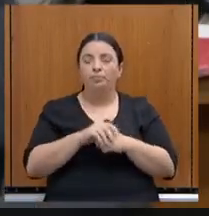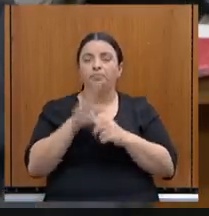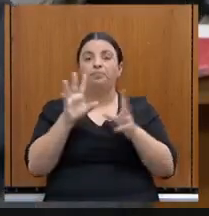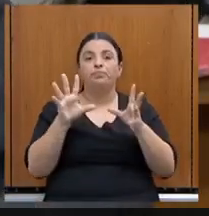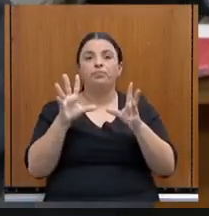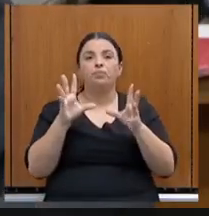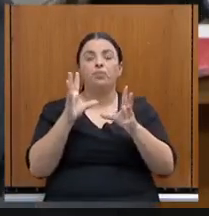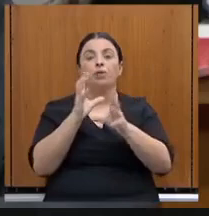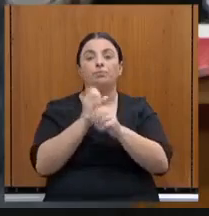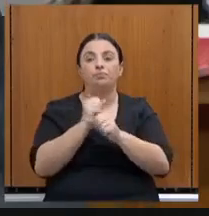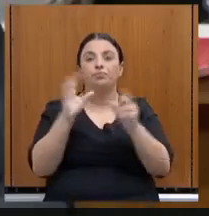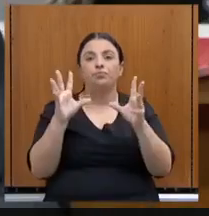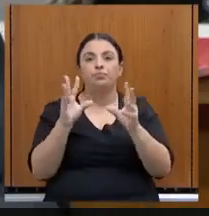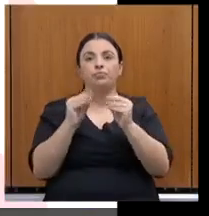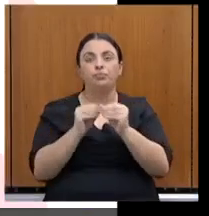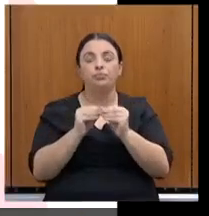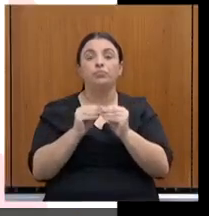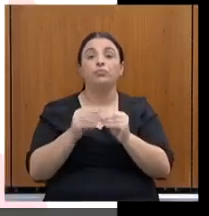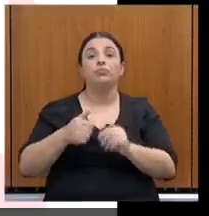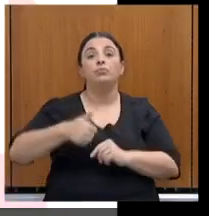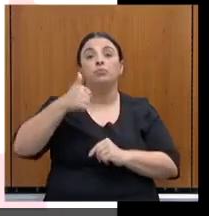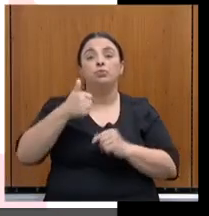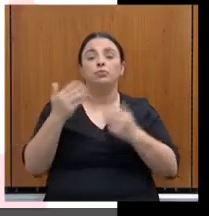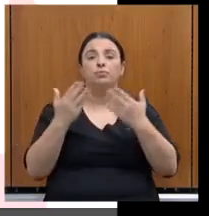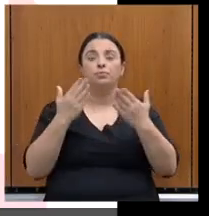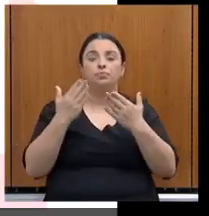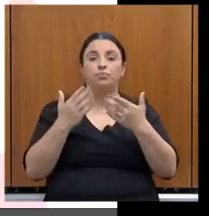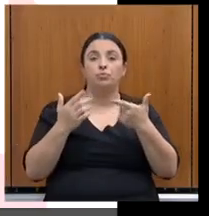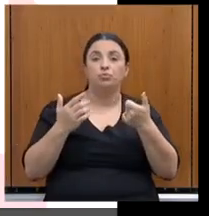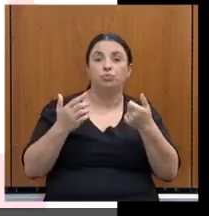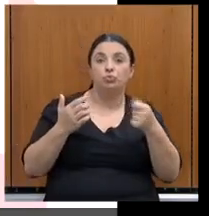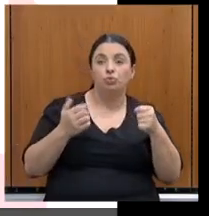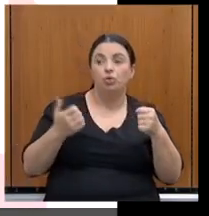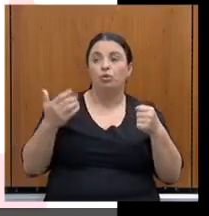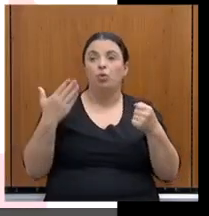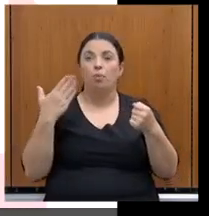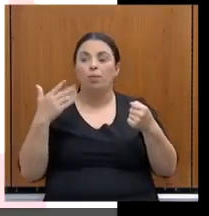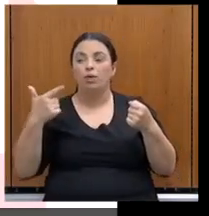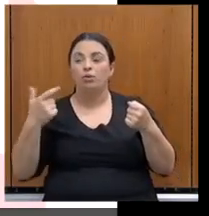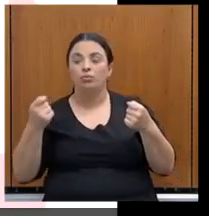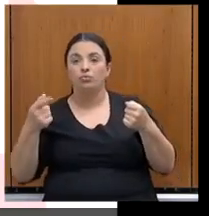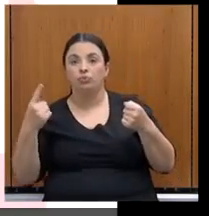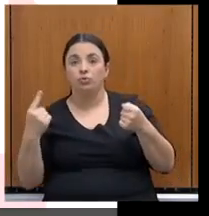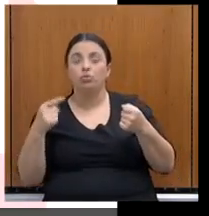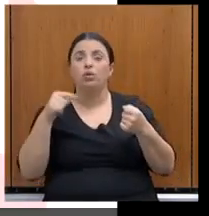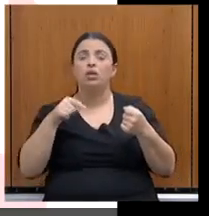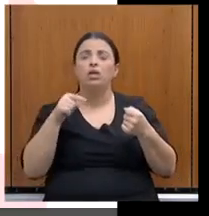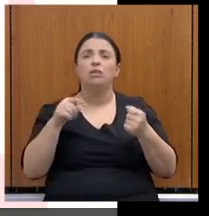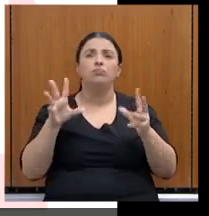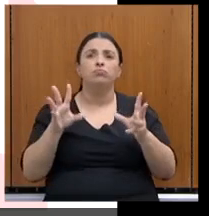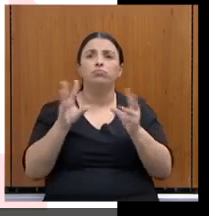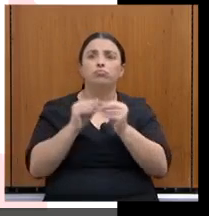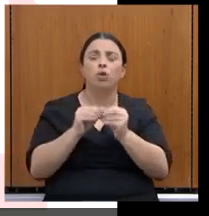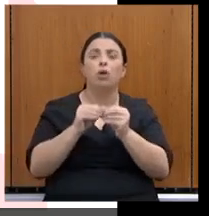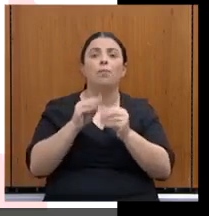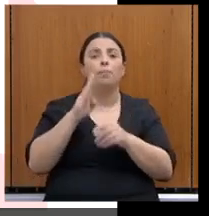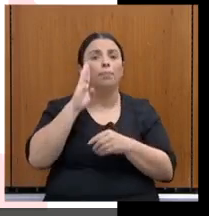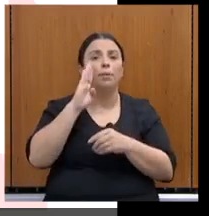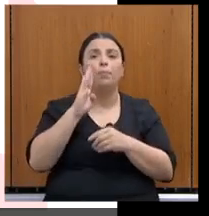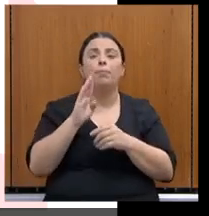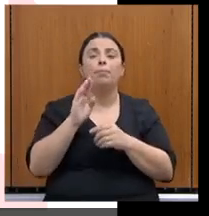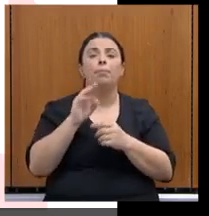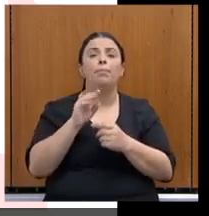também comparativo de 2018 a 2021. Neste caso, o resultado primário é aquele que se